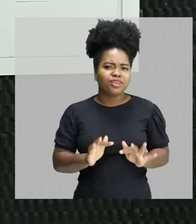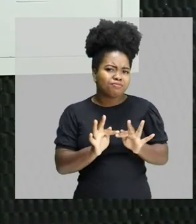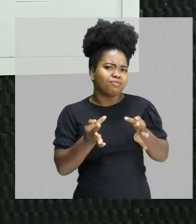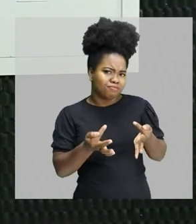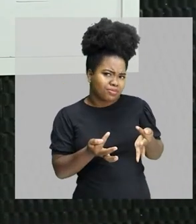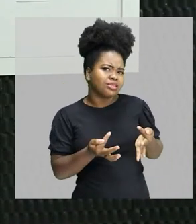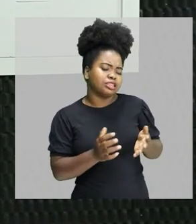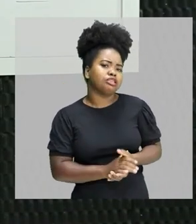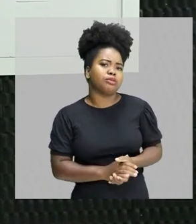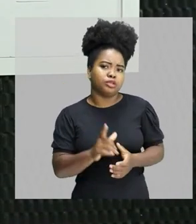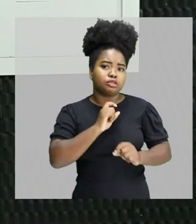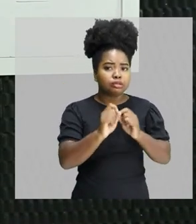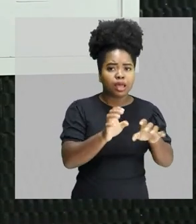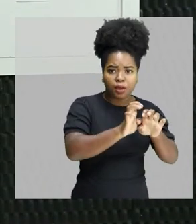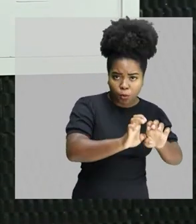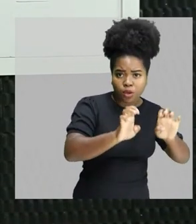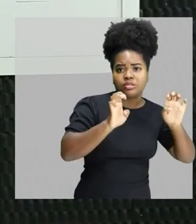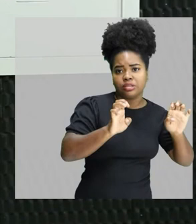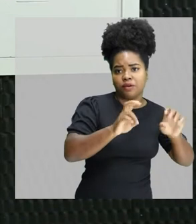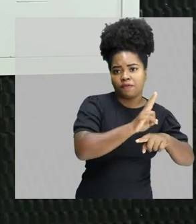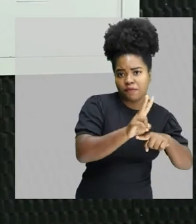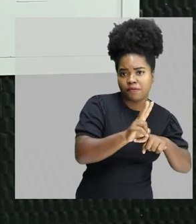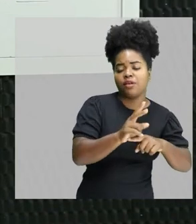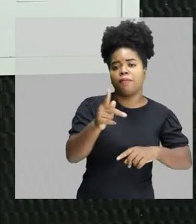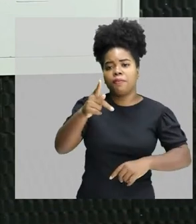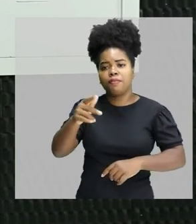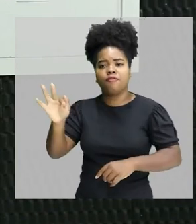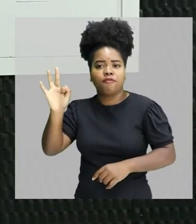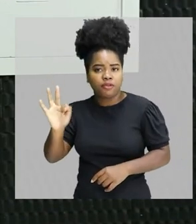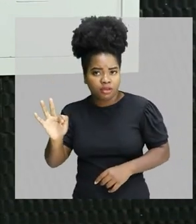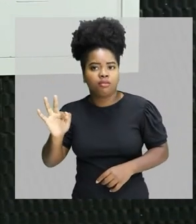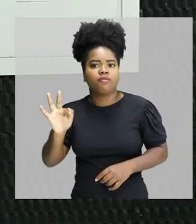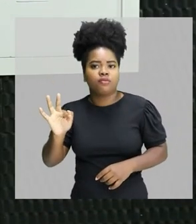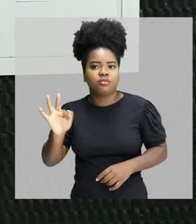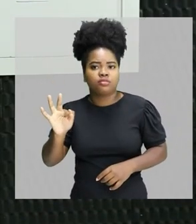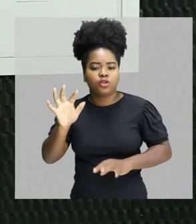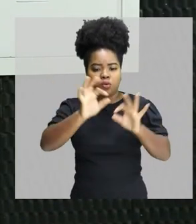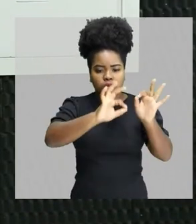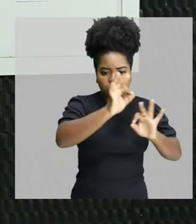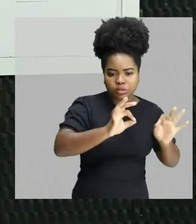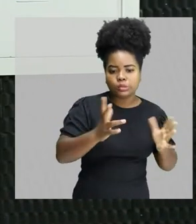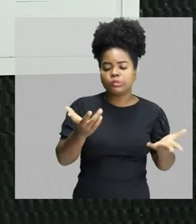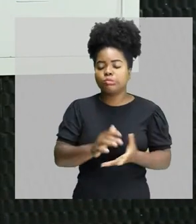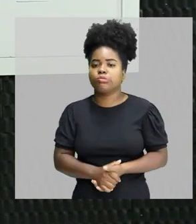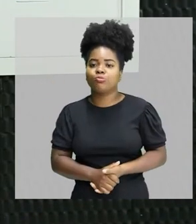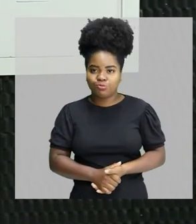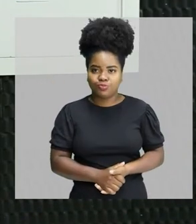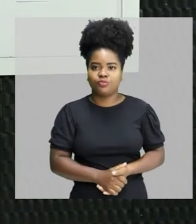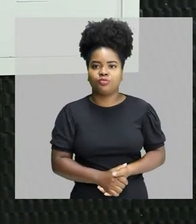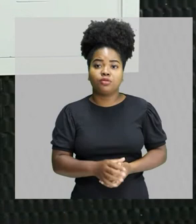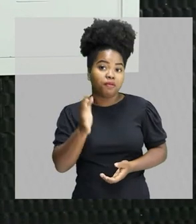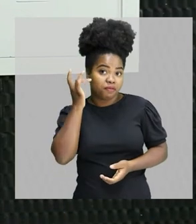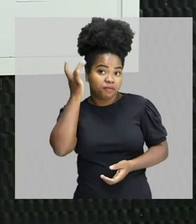simples? Pegamos a equaçãozinha aqui, velocidade, comprimento de onda vezes a frequência. Frequência e comprimento de onda são grandezas inversamente